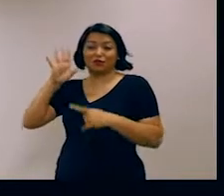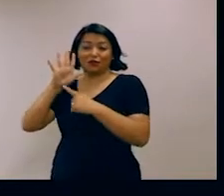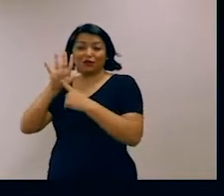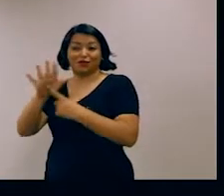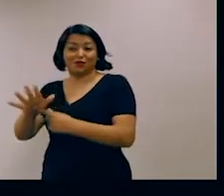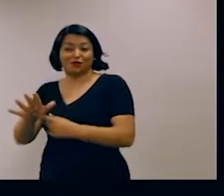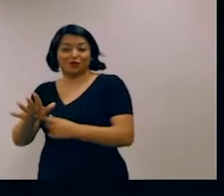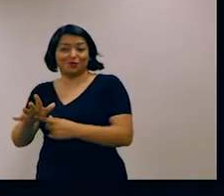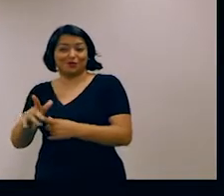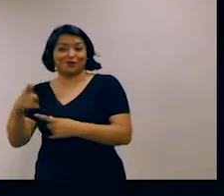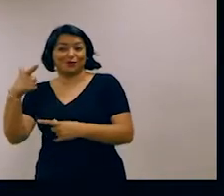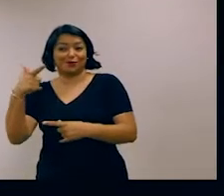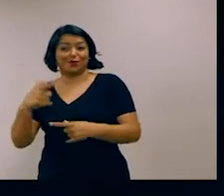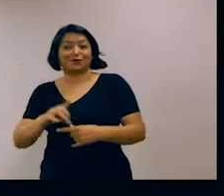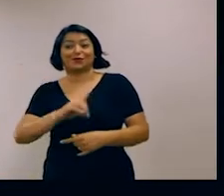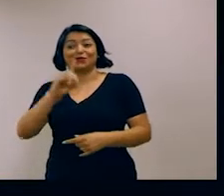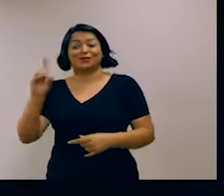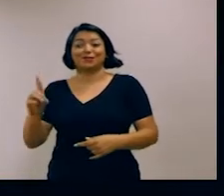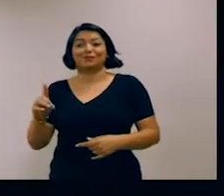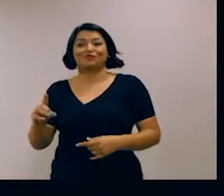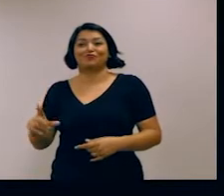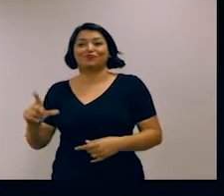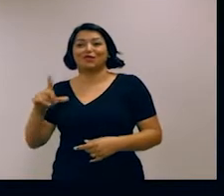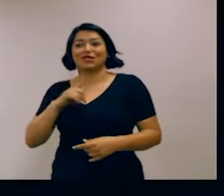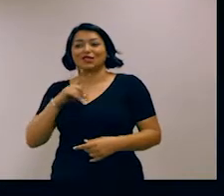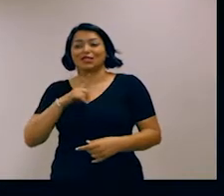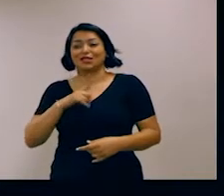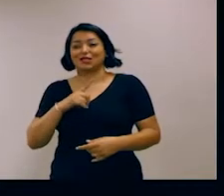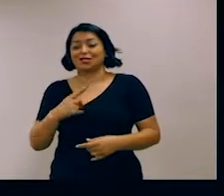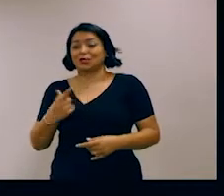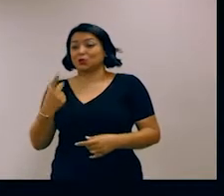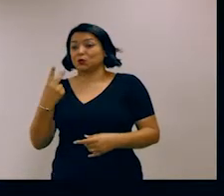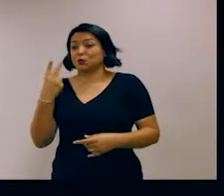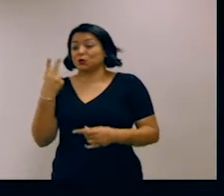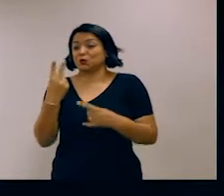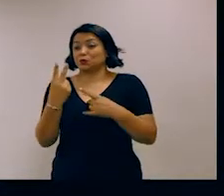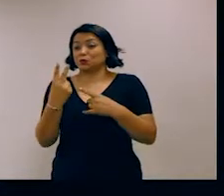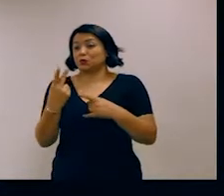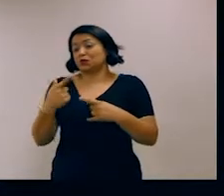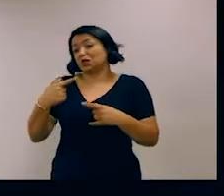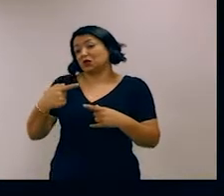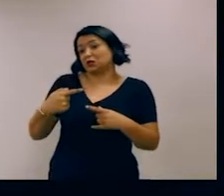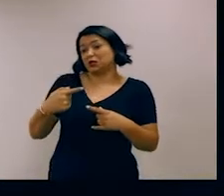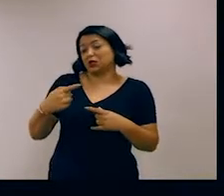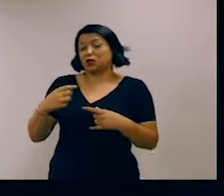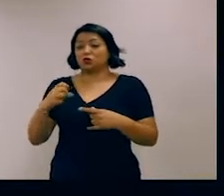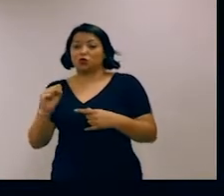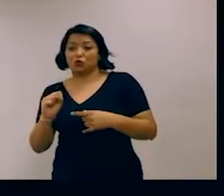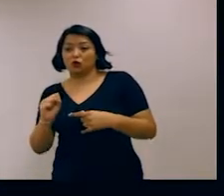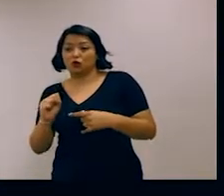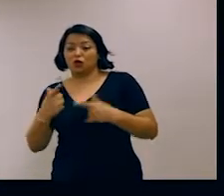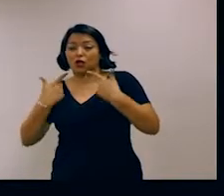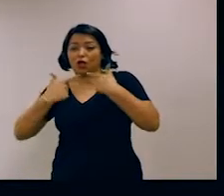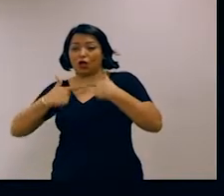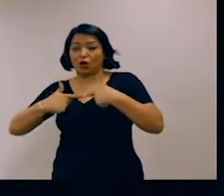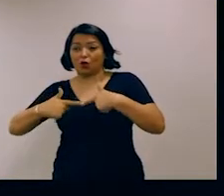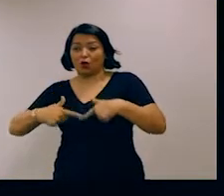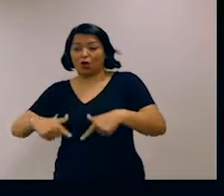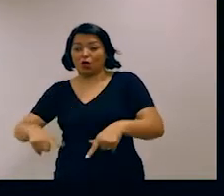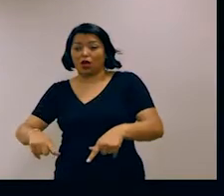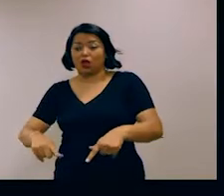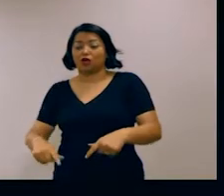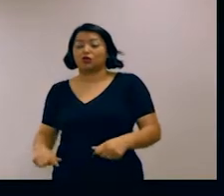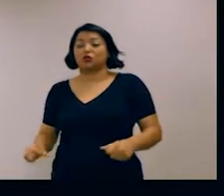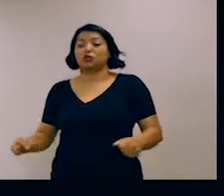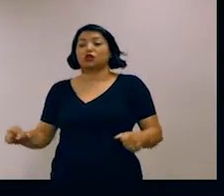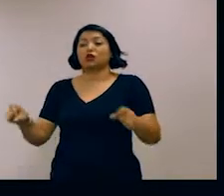7, 8 eram diretamente relacionadas à NLP e umas 4, 5 utilizavam NLP indiretamente. Então, todos vocês já estão bem